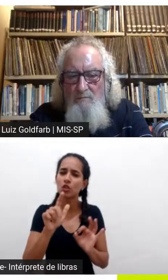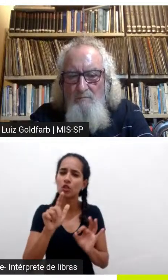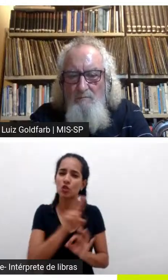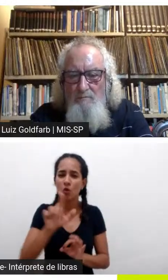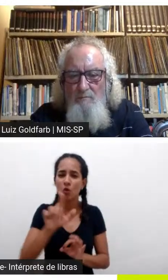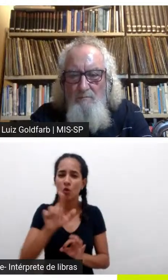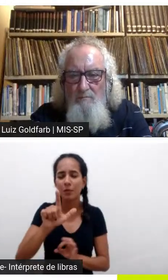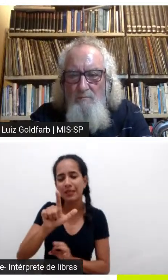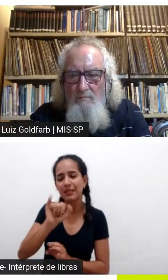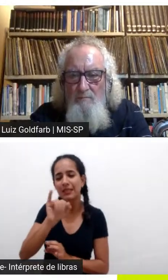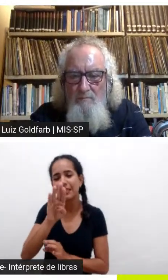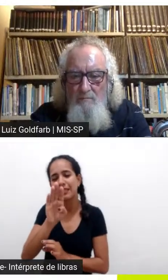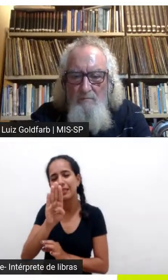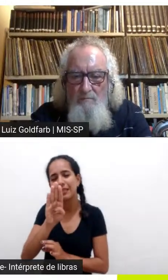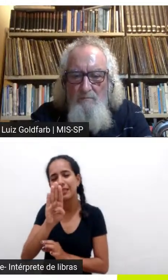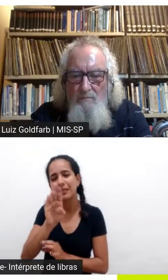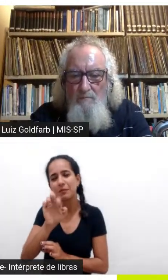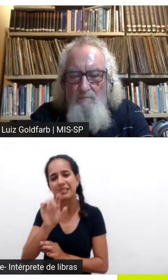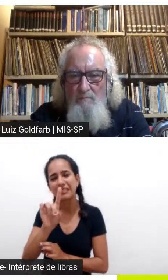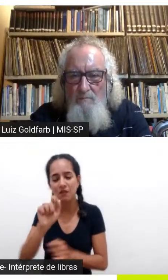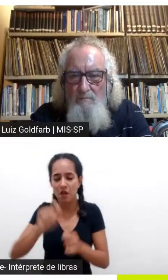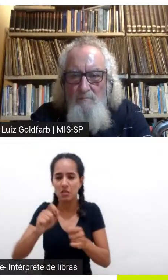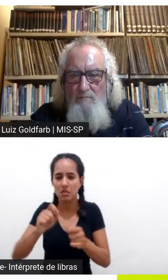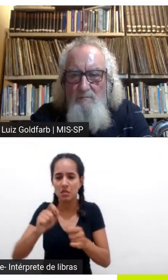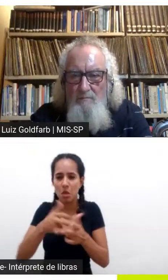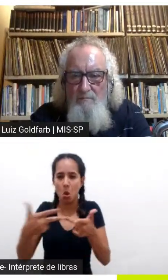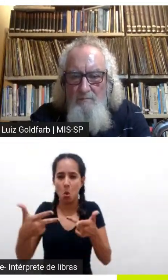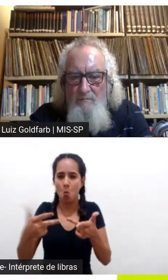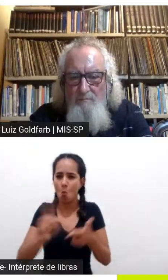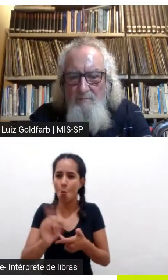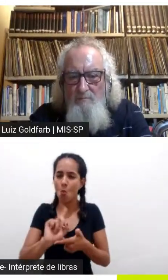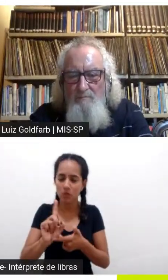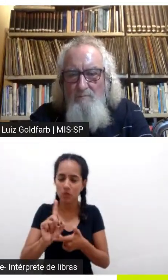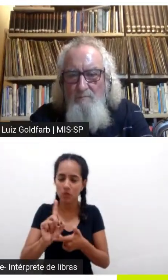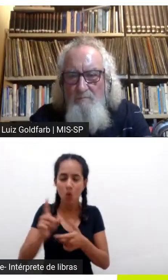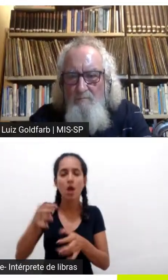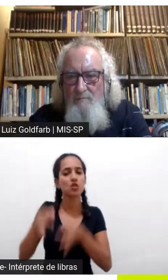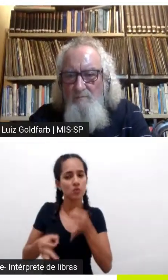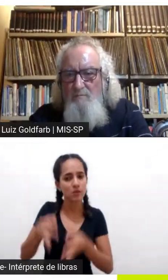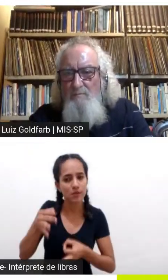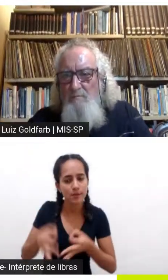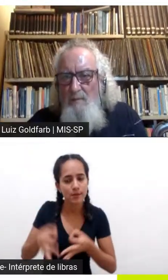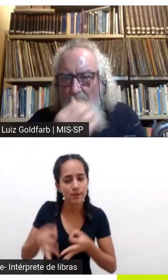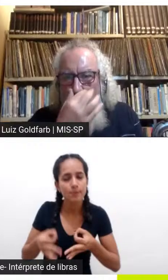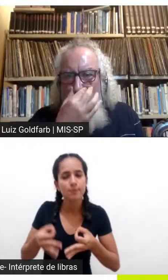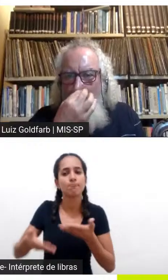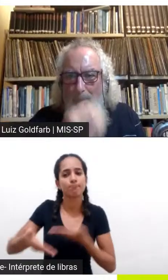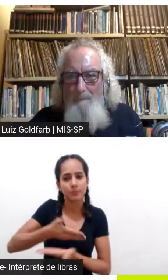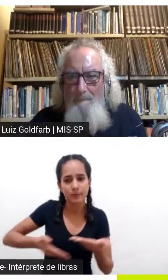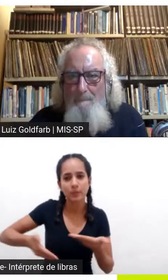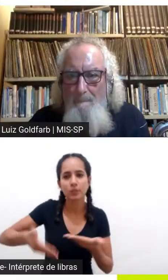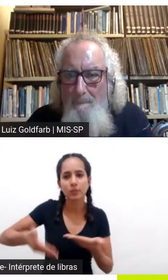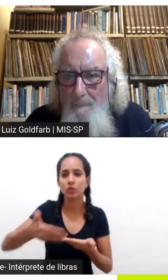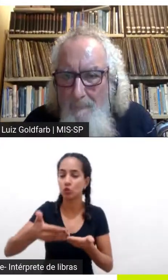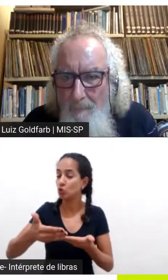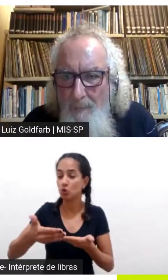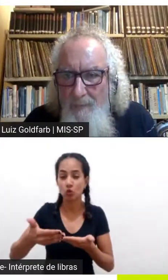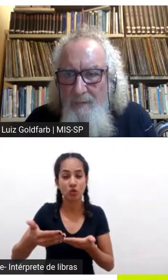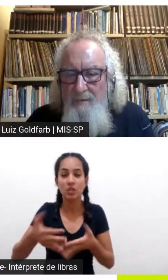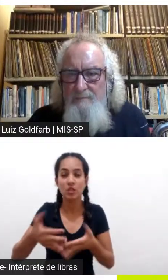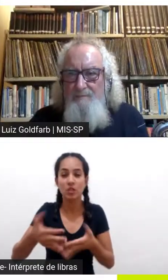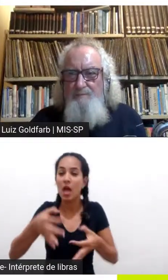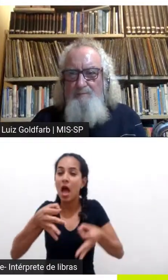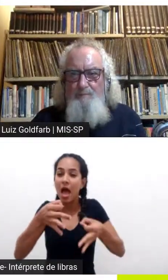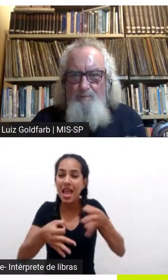é fazer o que a gente quiser mas a liberdade no sentido de justiça assim de que todos tenham equidade isso pode ser